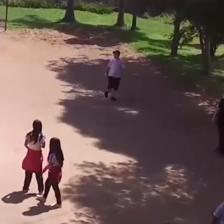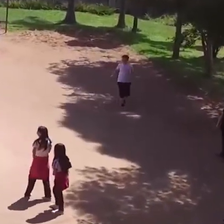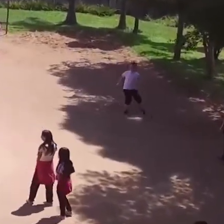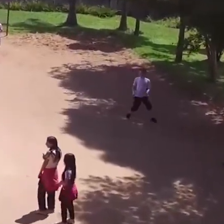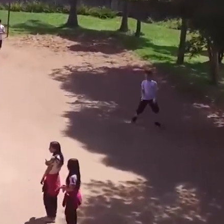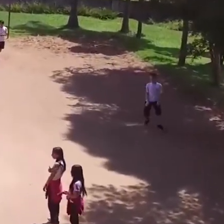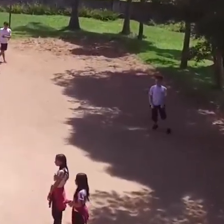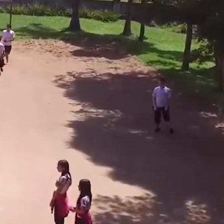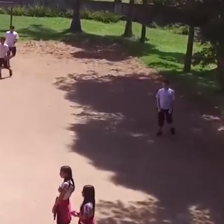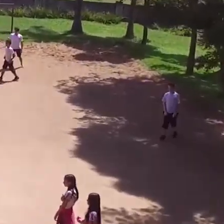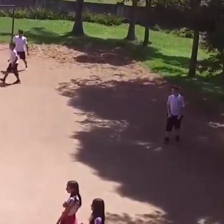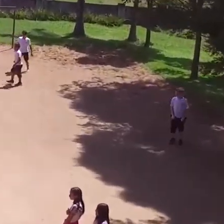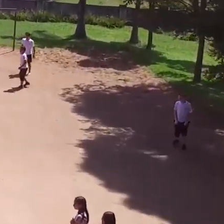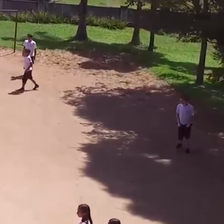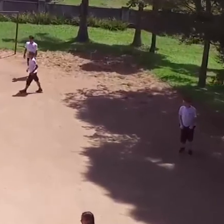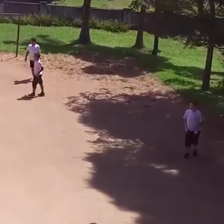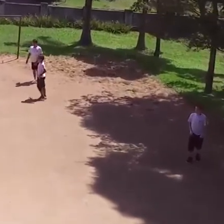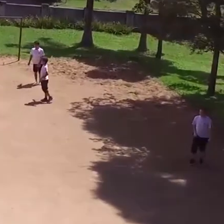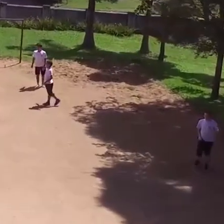E aí